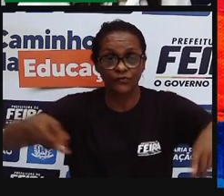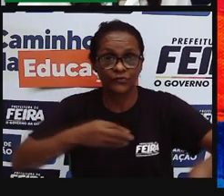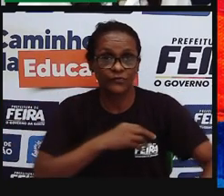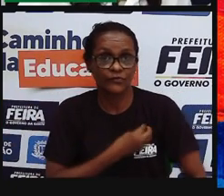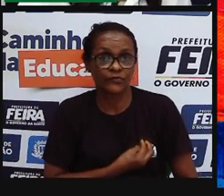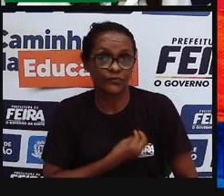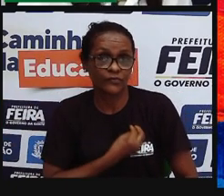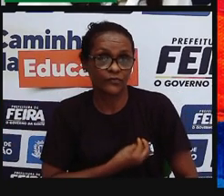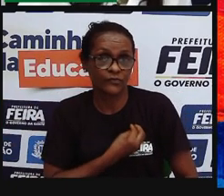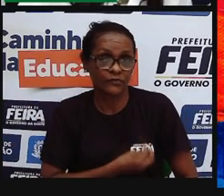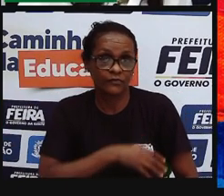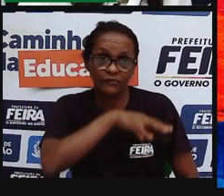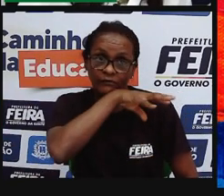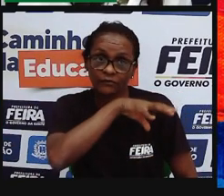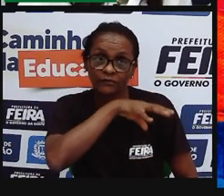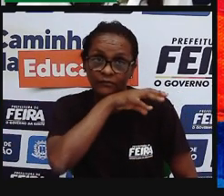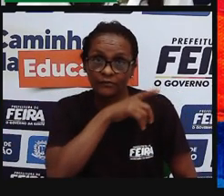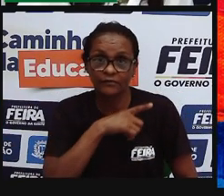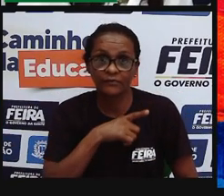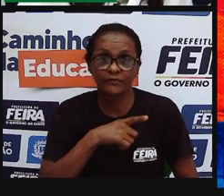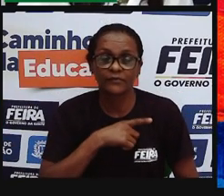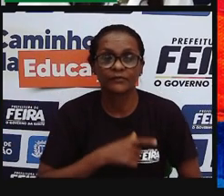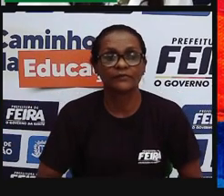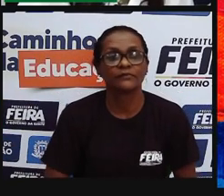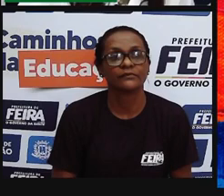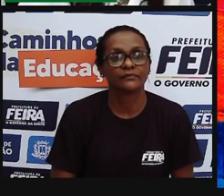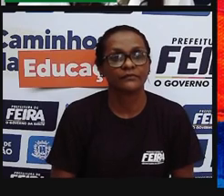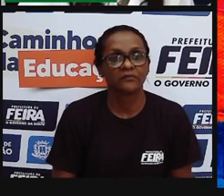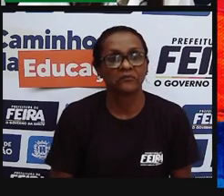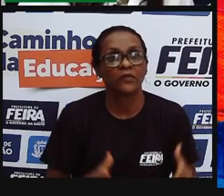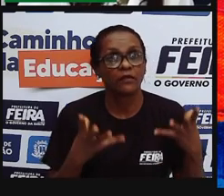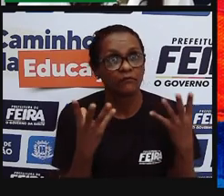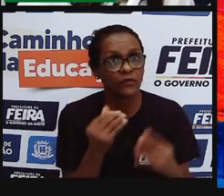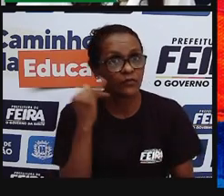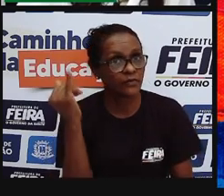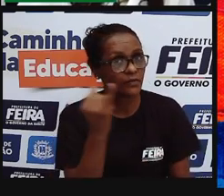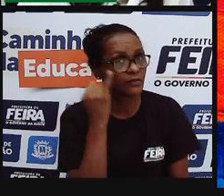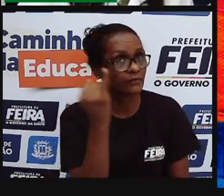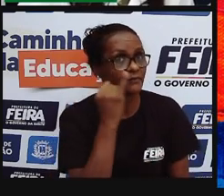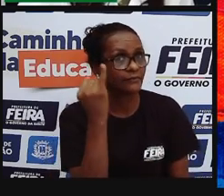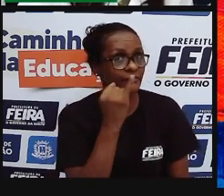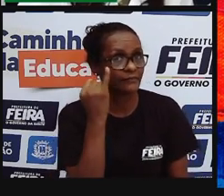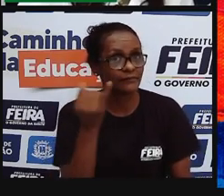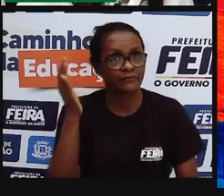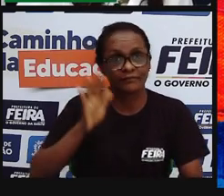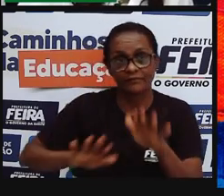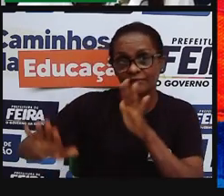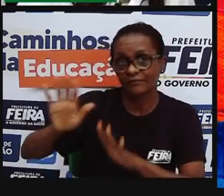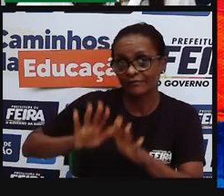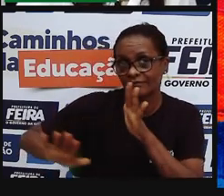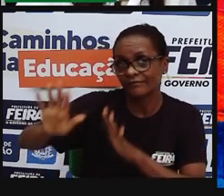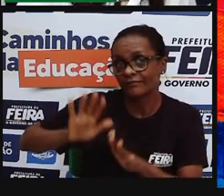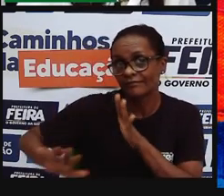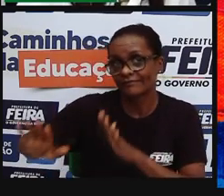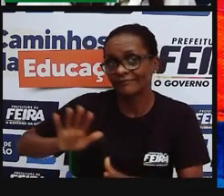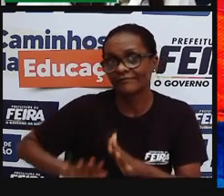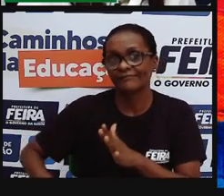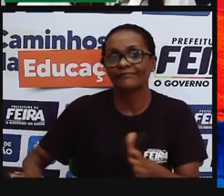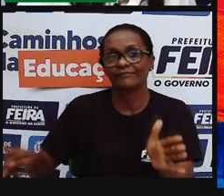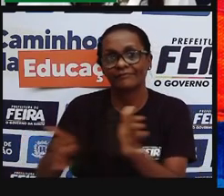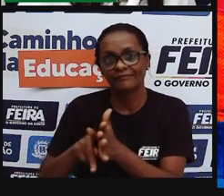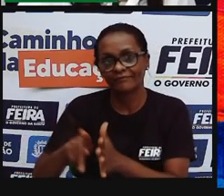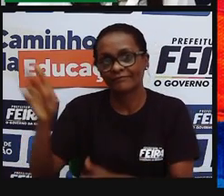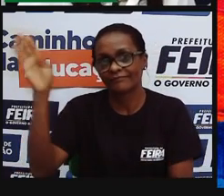vivos do nosso planeta, olha que interessante, olha o quão importante a gente cuidar desse bioma, né, A